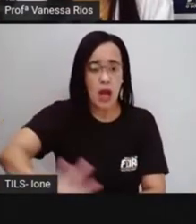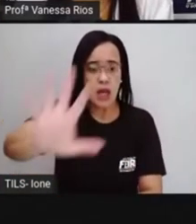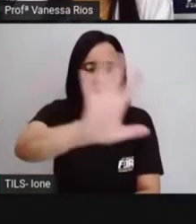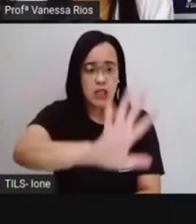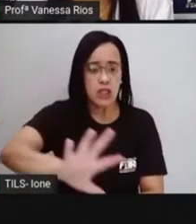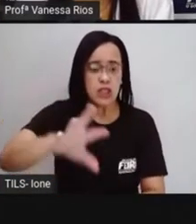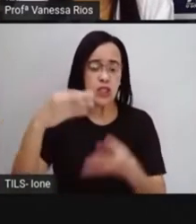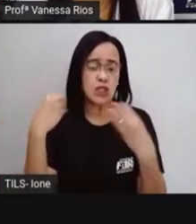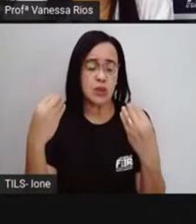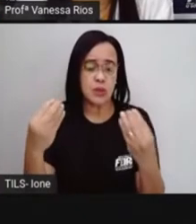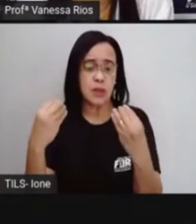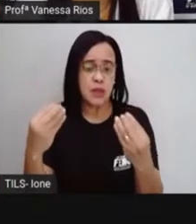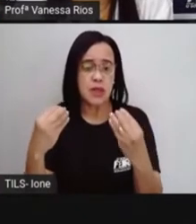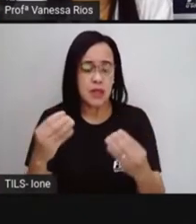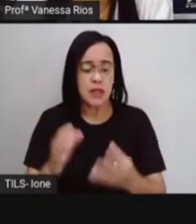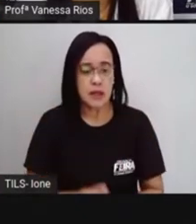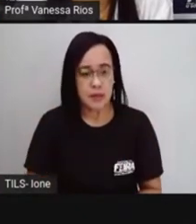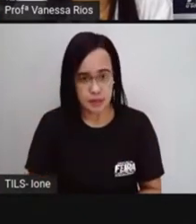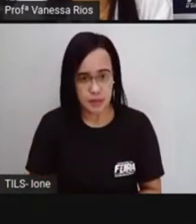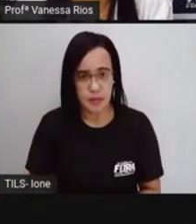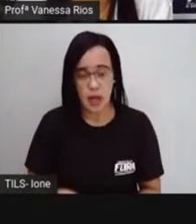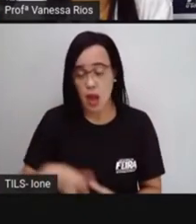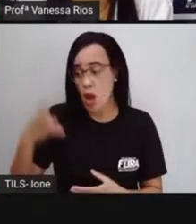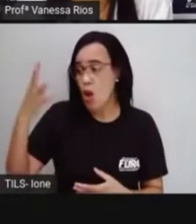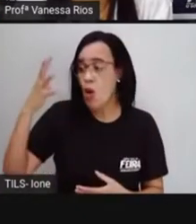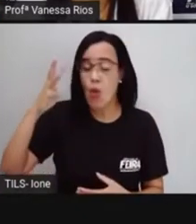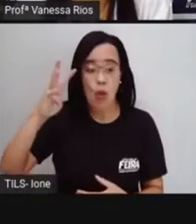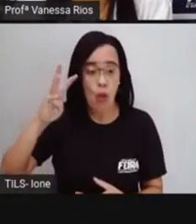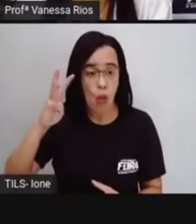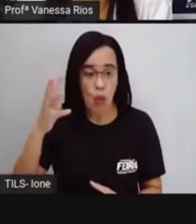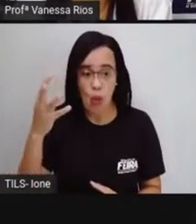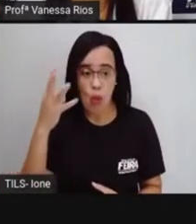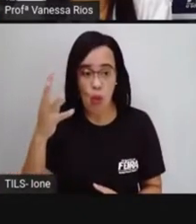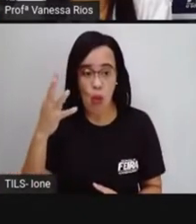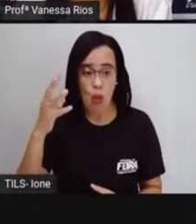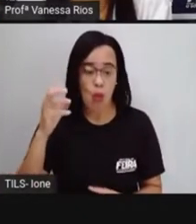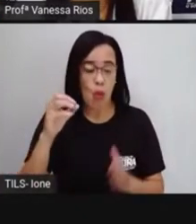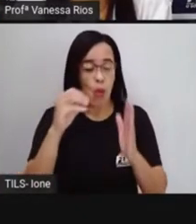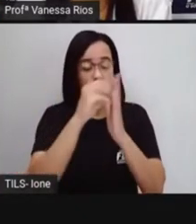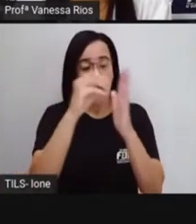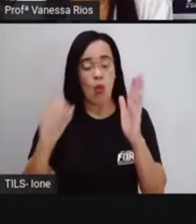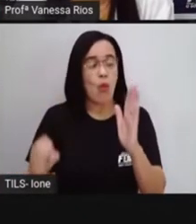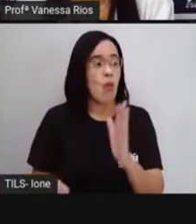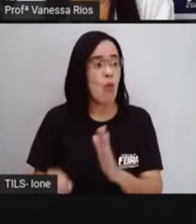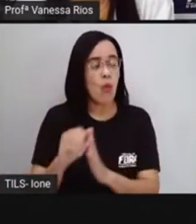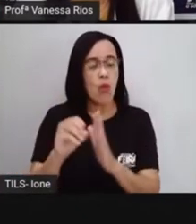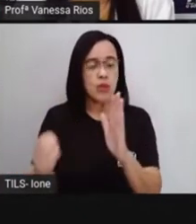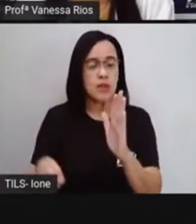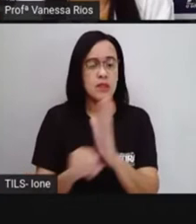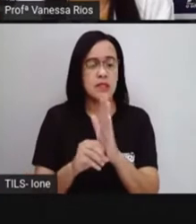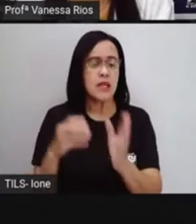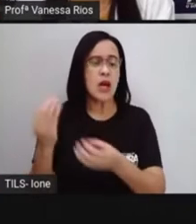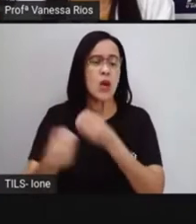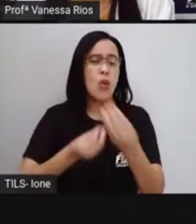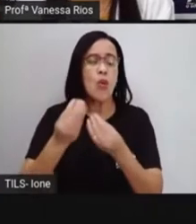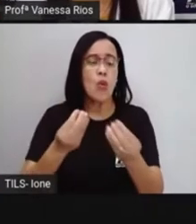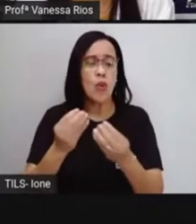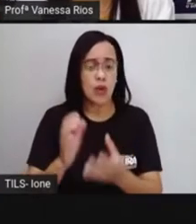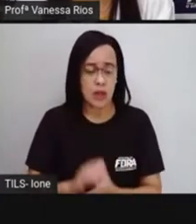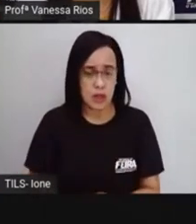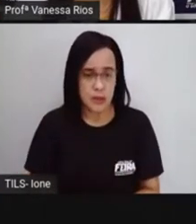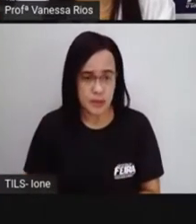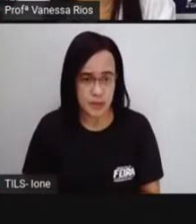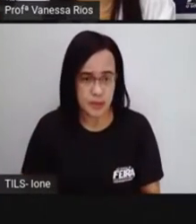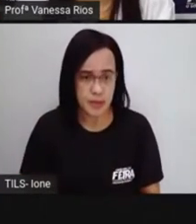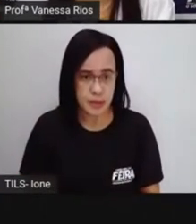Por quatro séculos, a maior fonte de escravos do tráfico atlântico português se deu a partir